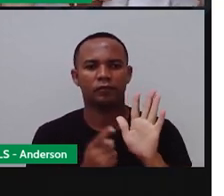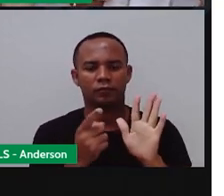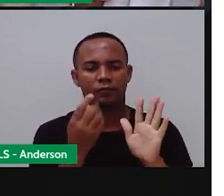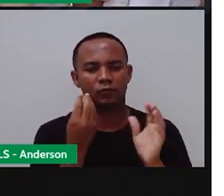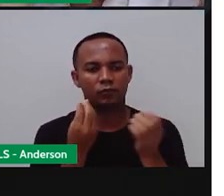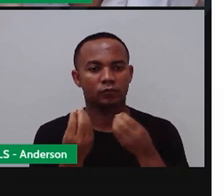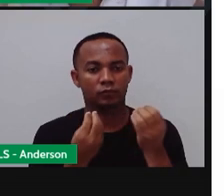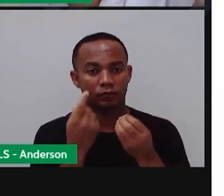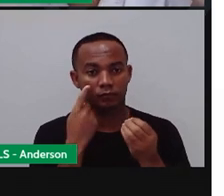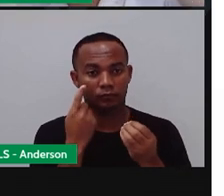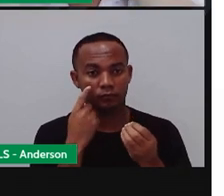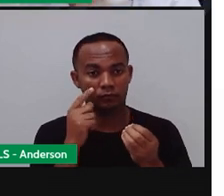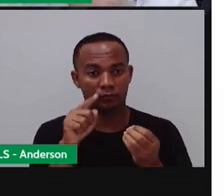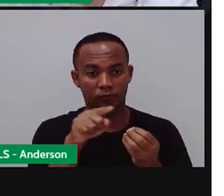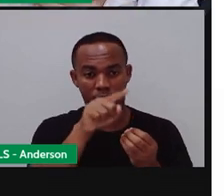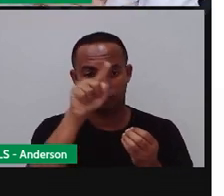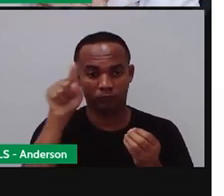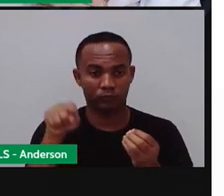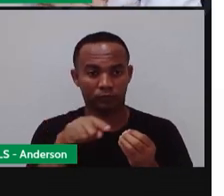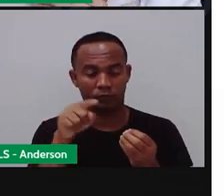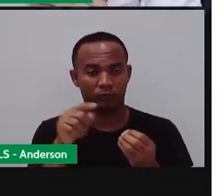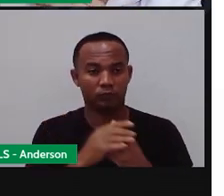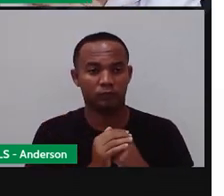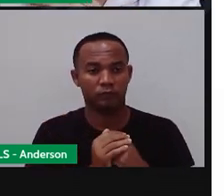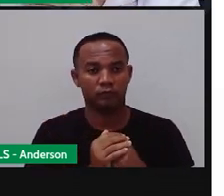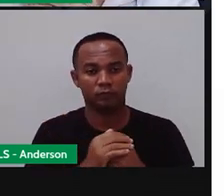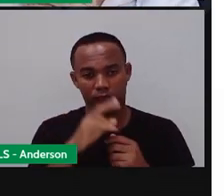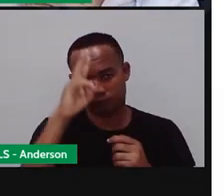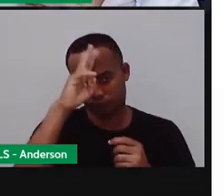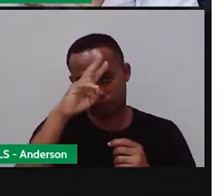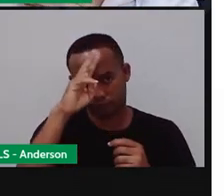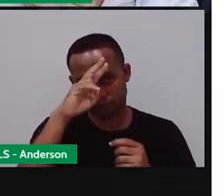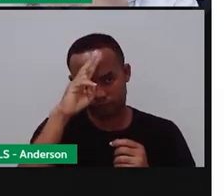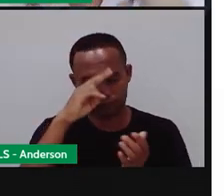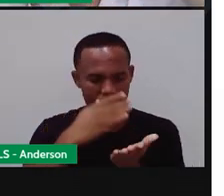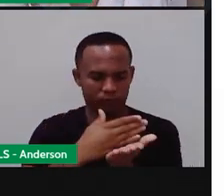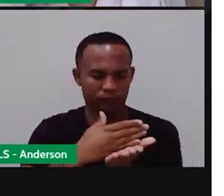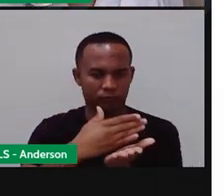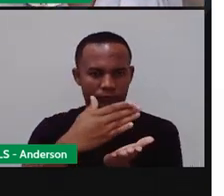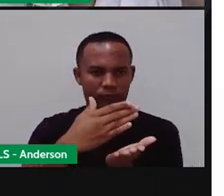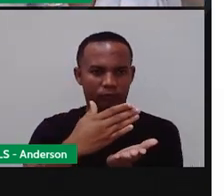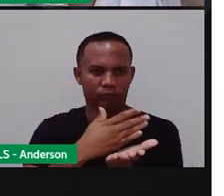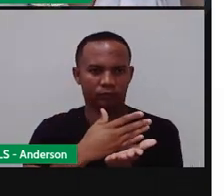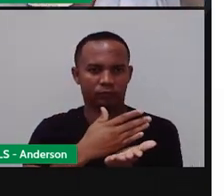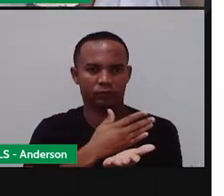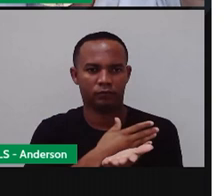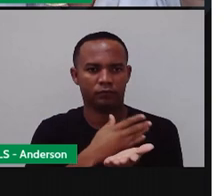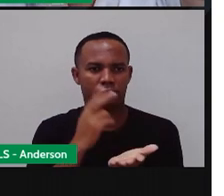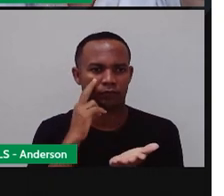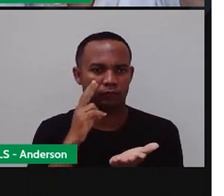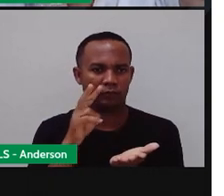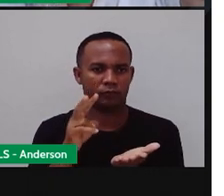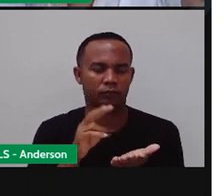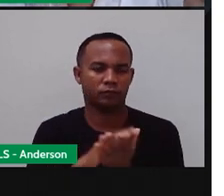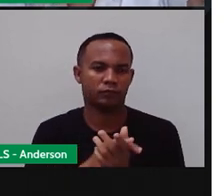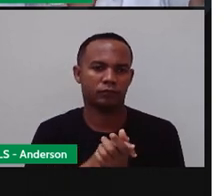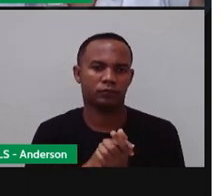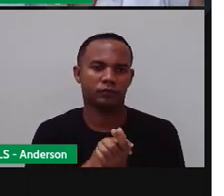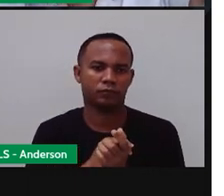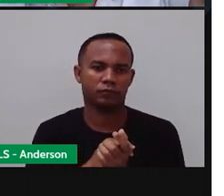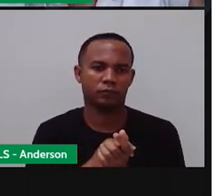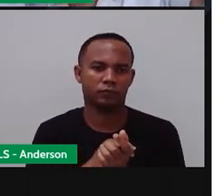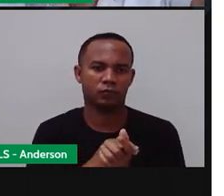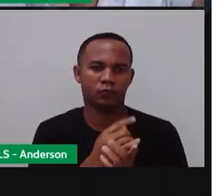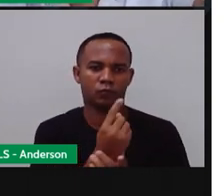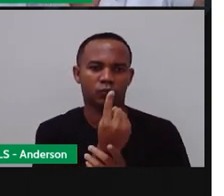Pronto, tá enquadrado direitinho, tá? Lembra que a Pro dividiu o relógio? Ó, ela veio aqui, não é isso? Ó,